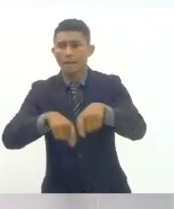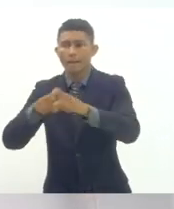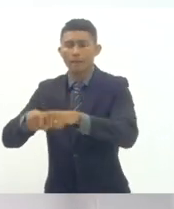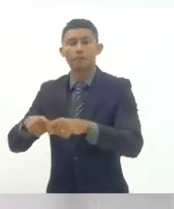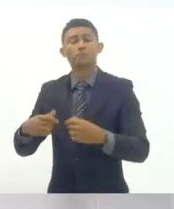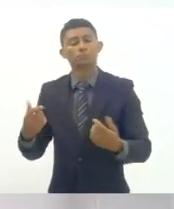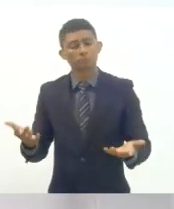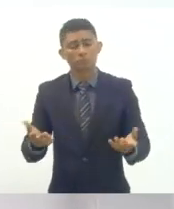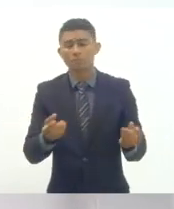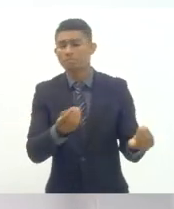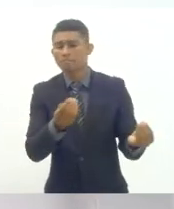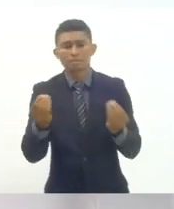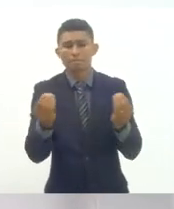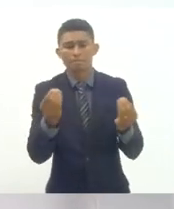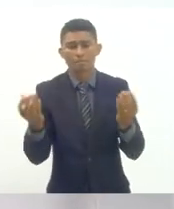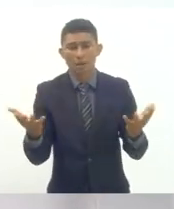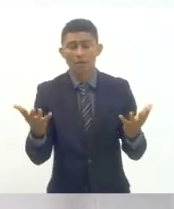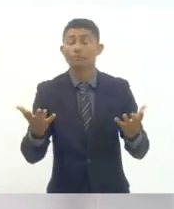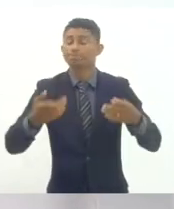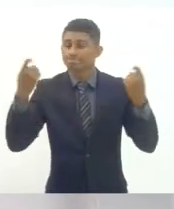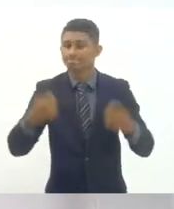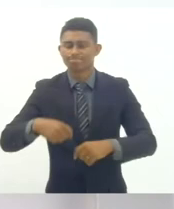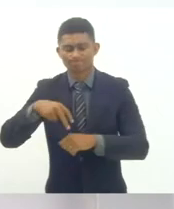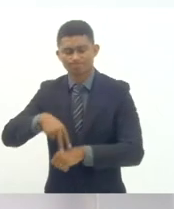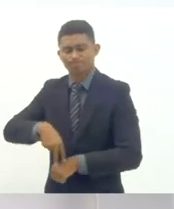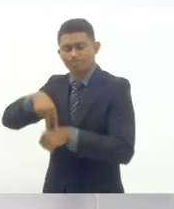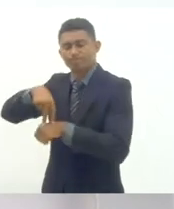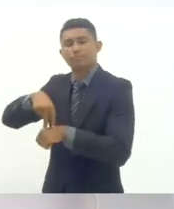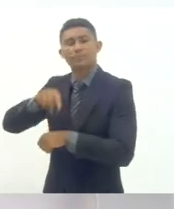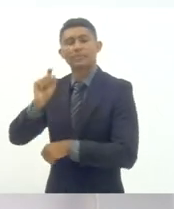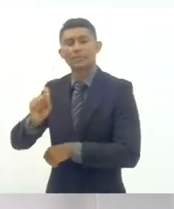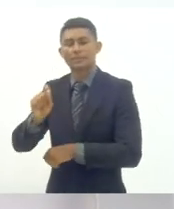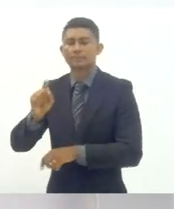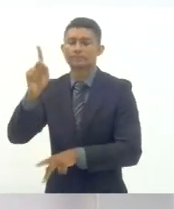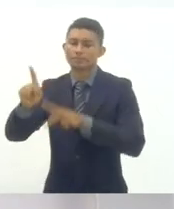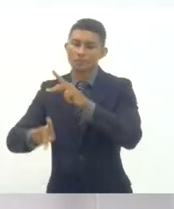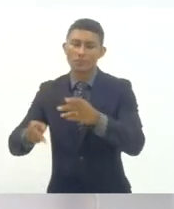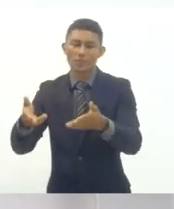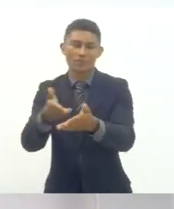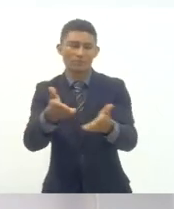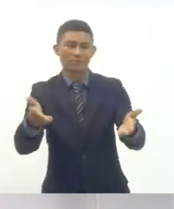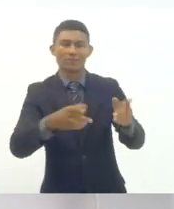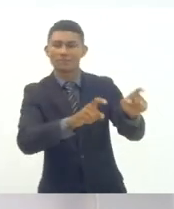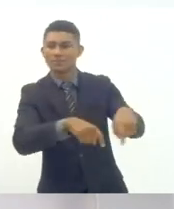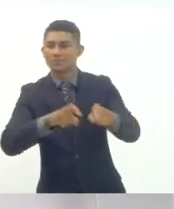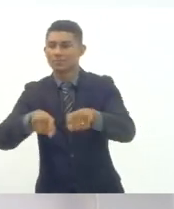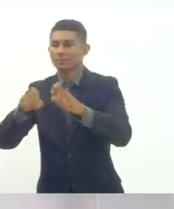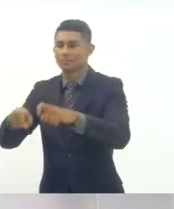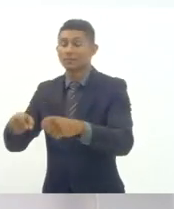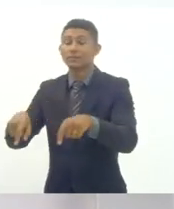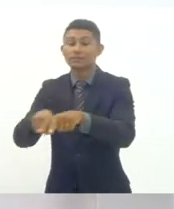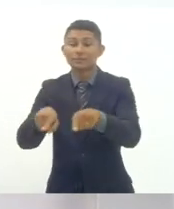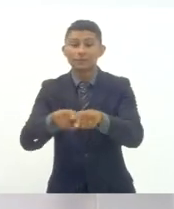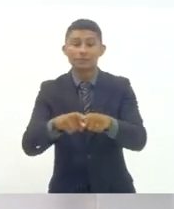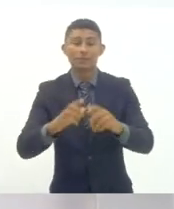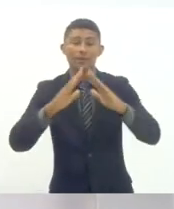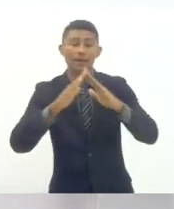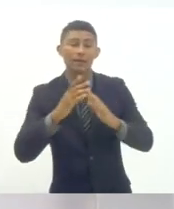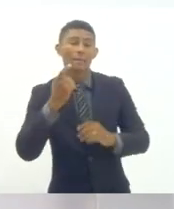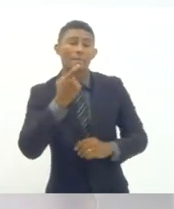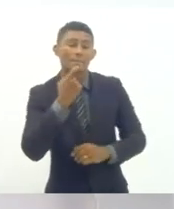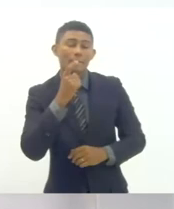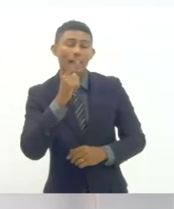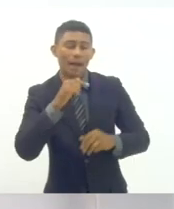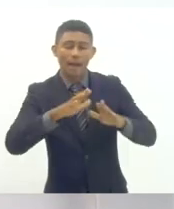deve ter também como protagonista as populações do campo das águas e das florestas